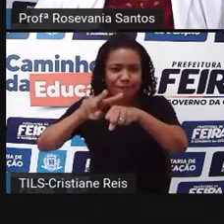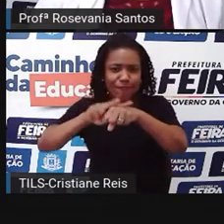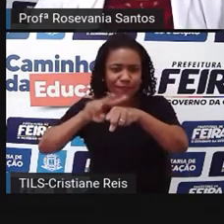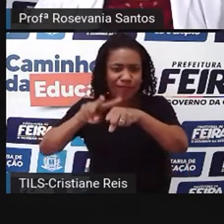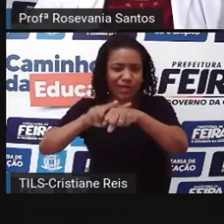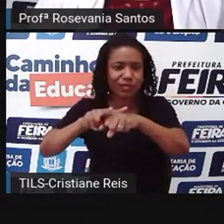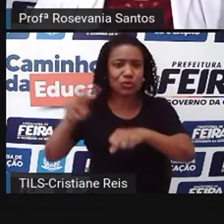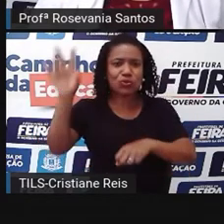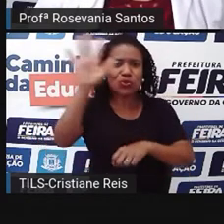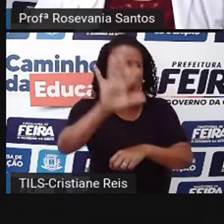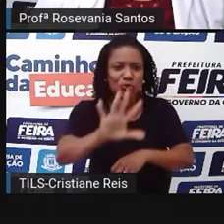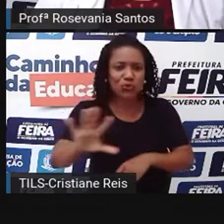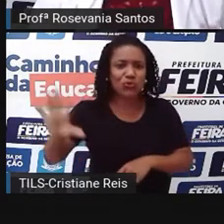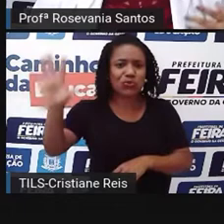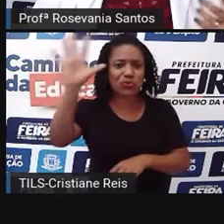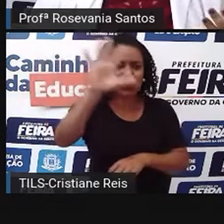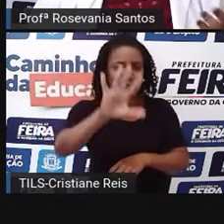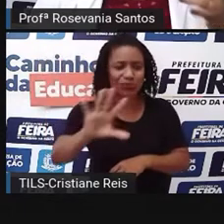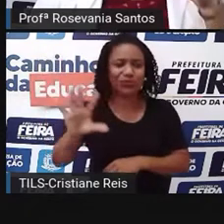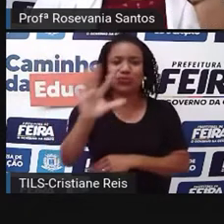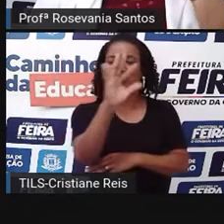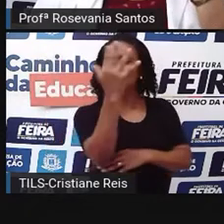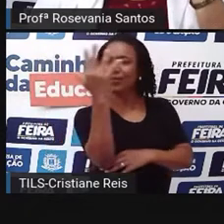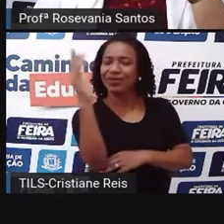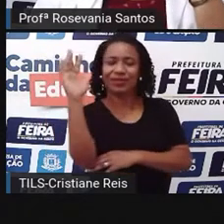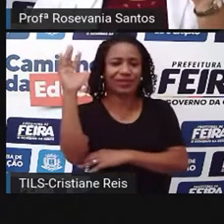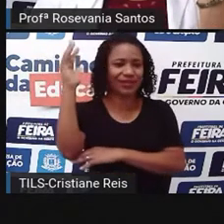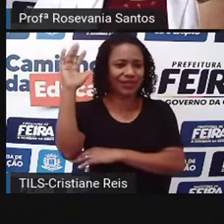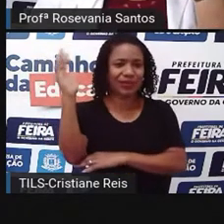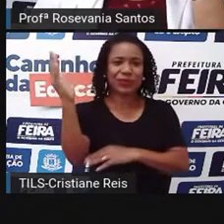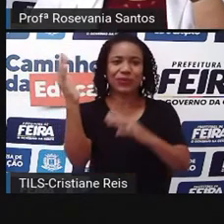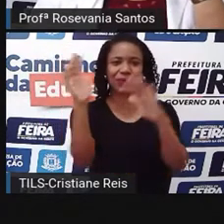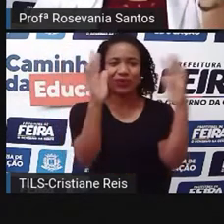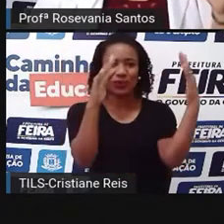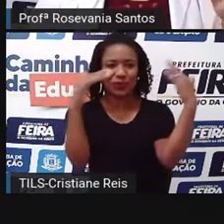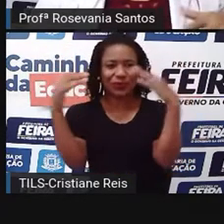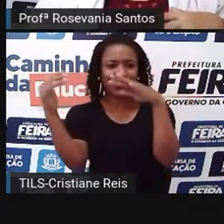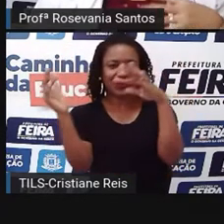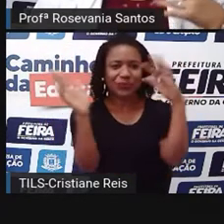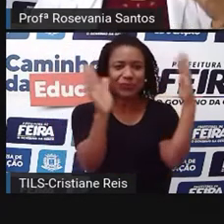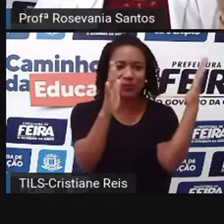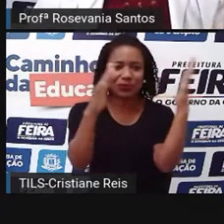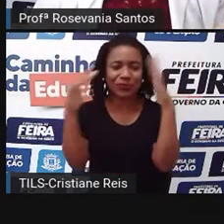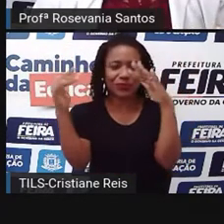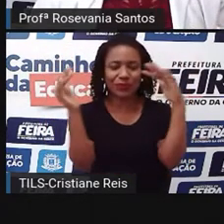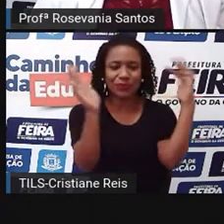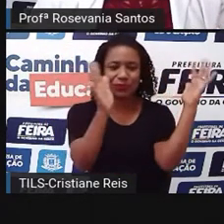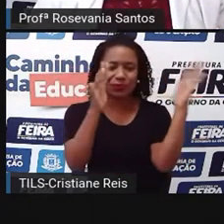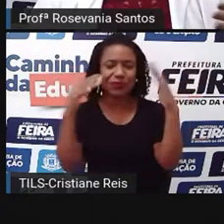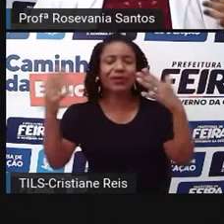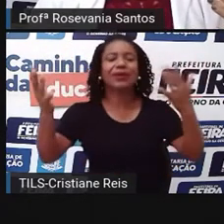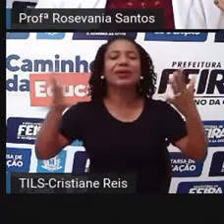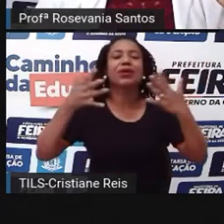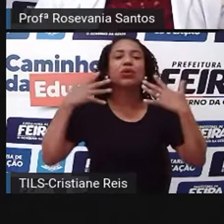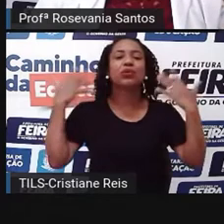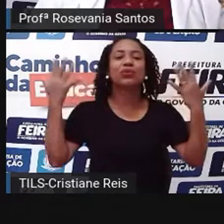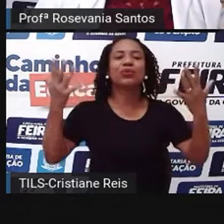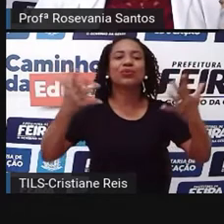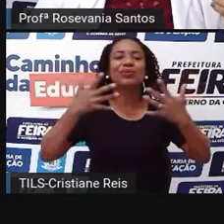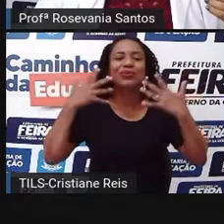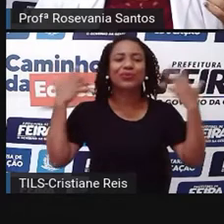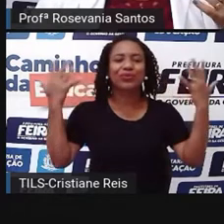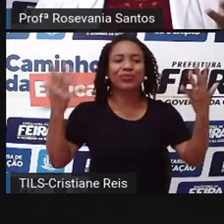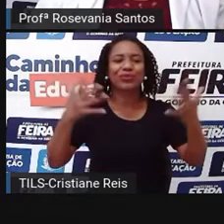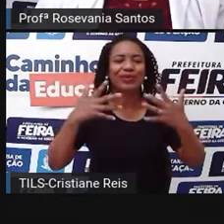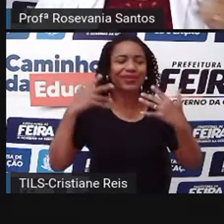De, digamos assim, né? De ambiente úmido, com árvores lá de folheadas, né? Com característica de